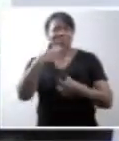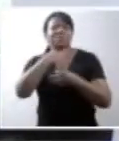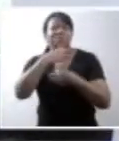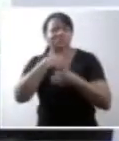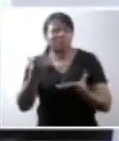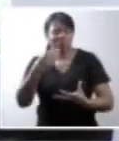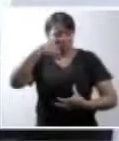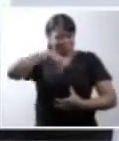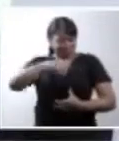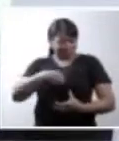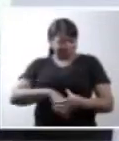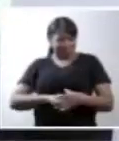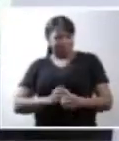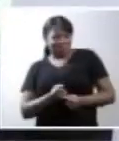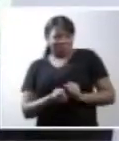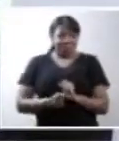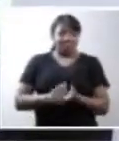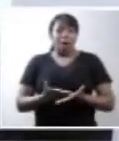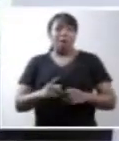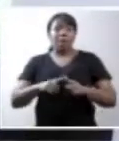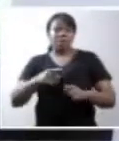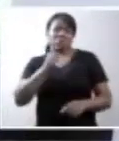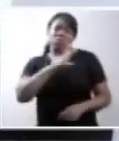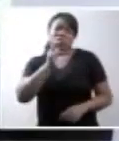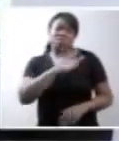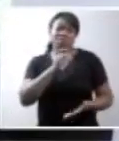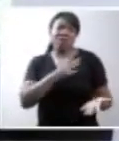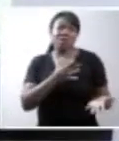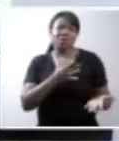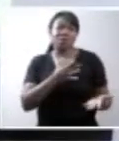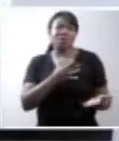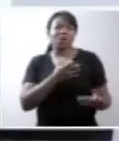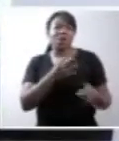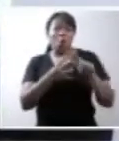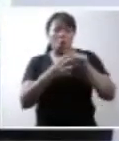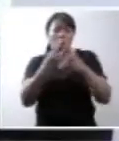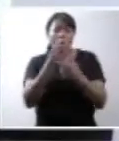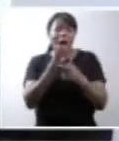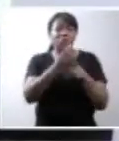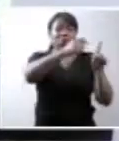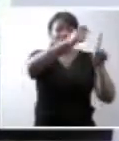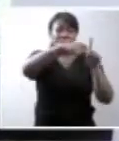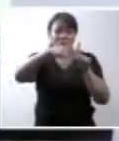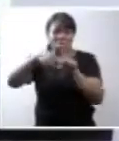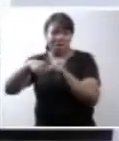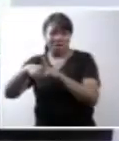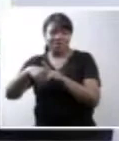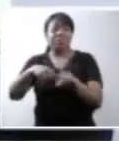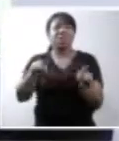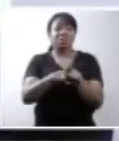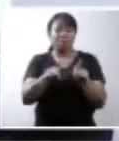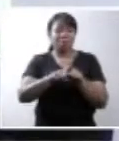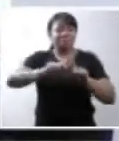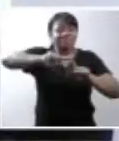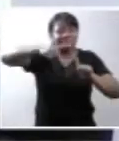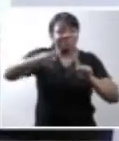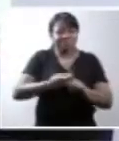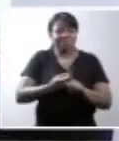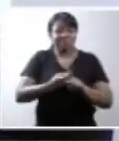O meu maior medo era o de ter que levar mais quatro meses de gravidez,